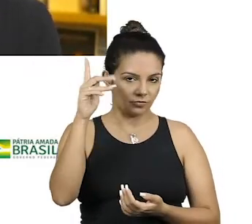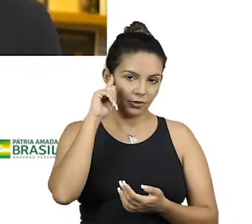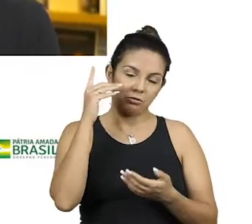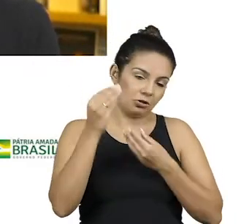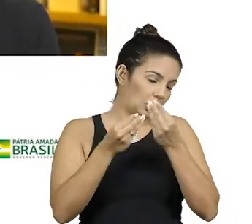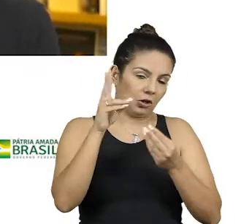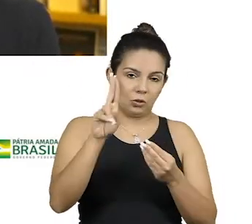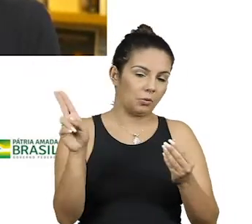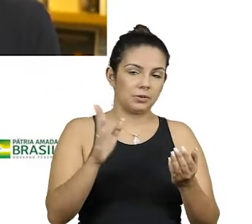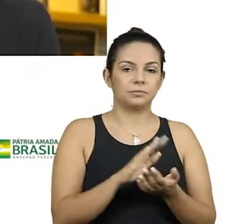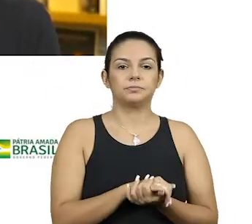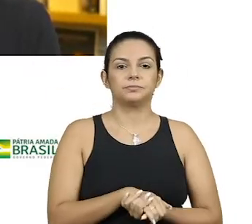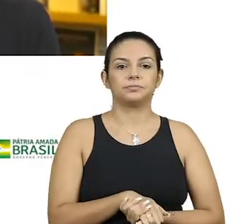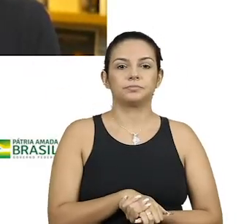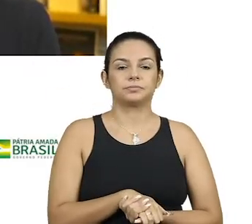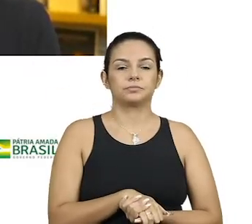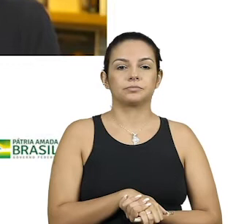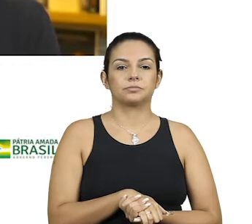chama como quiser.